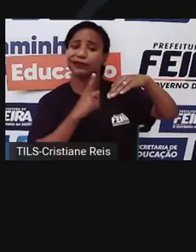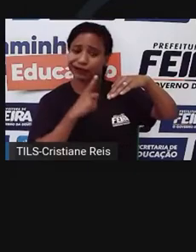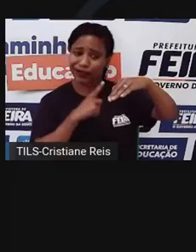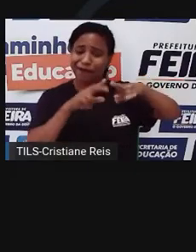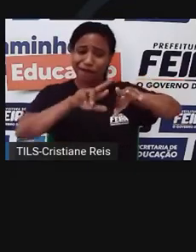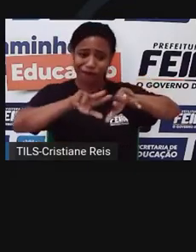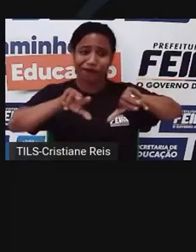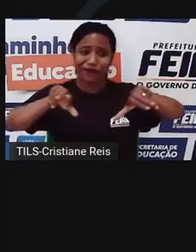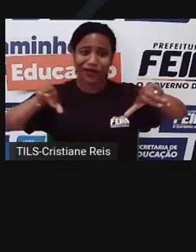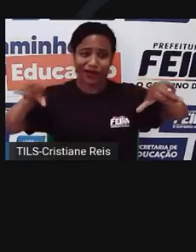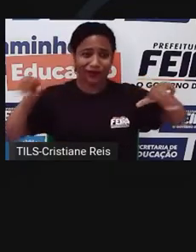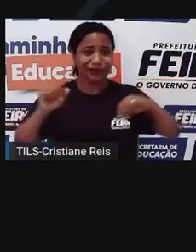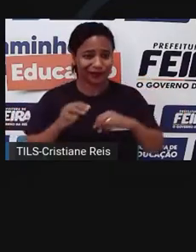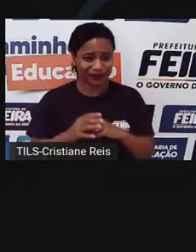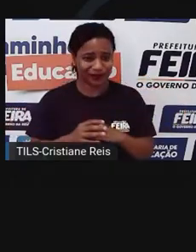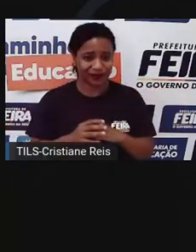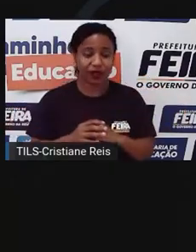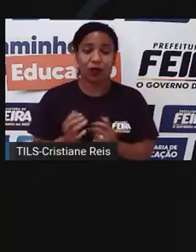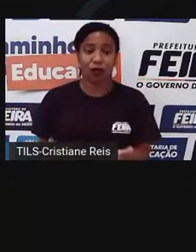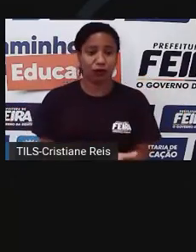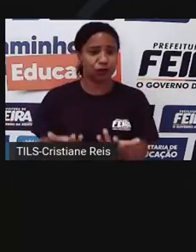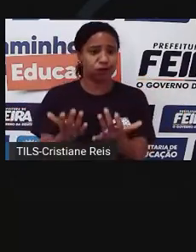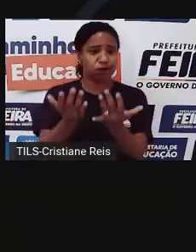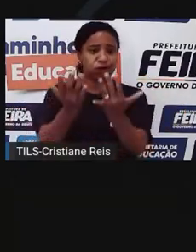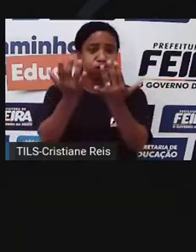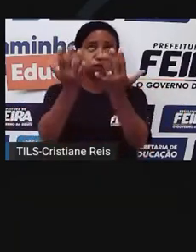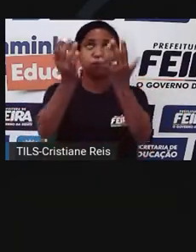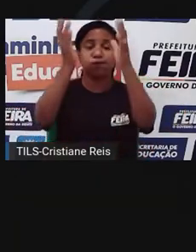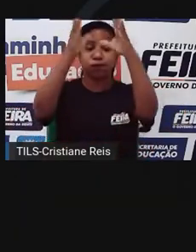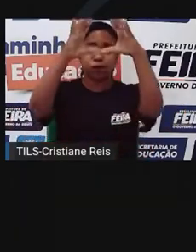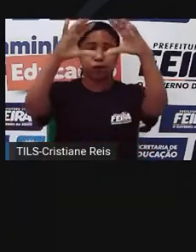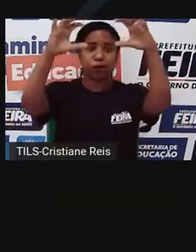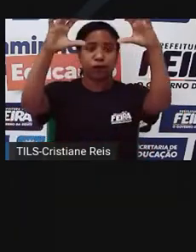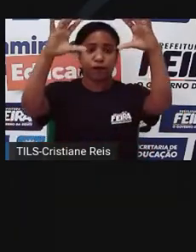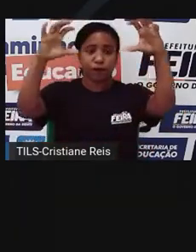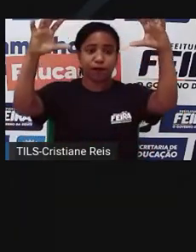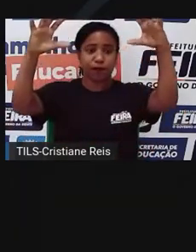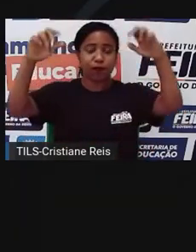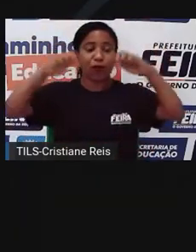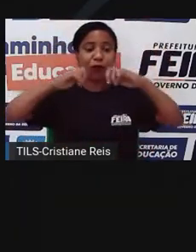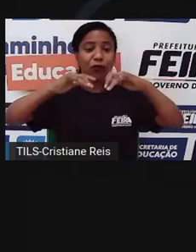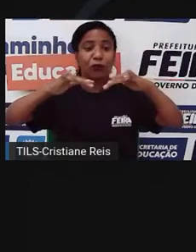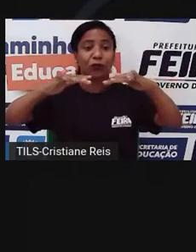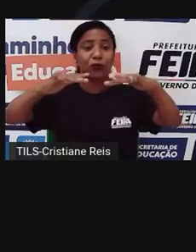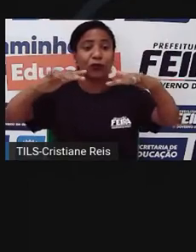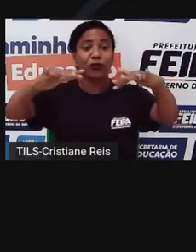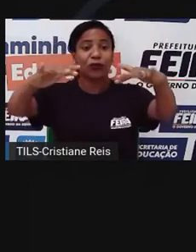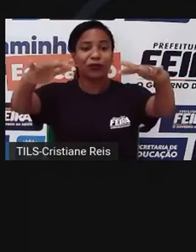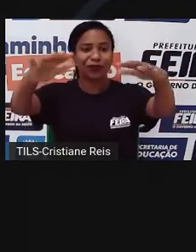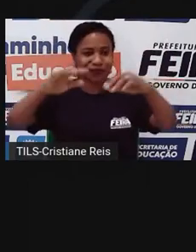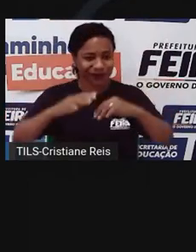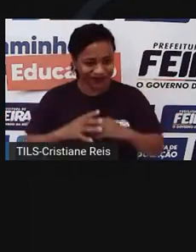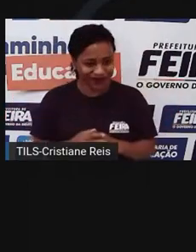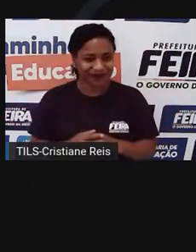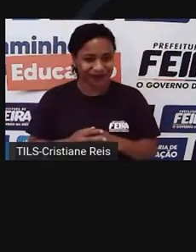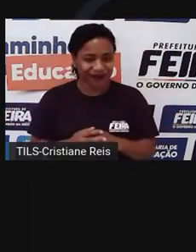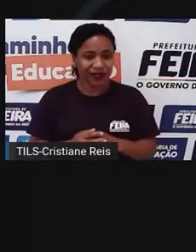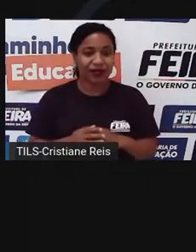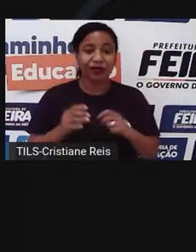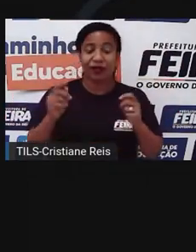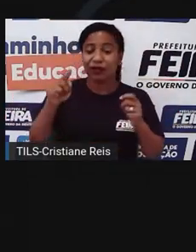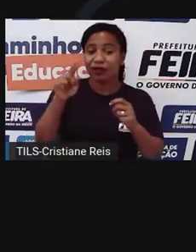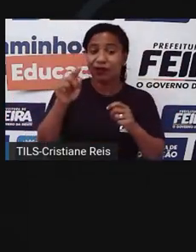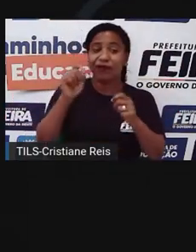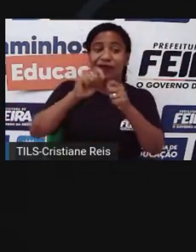na atmosfera são extremamente reativos e essas partículas acabam sendo elementos de nucleação